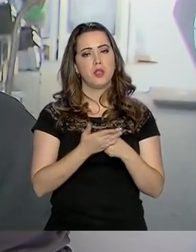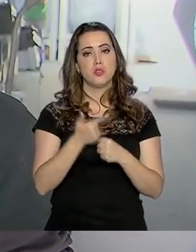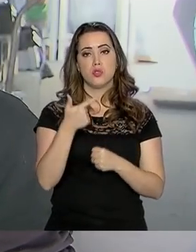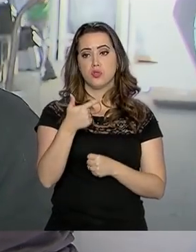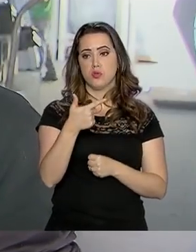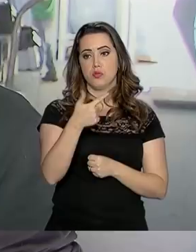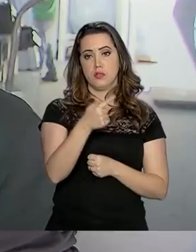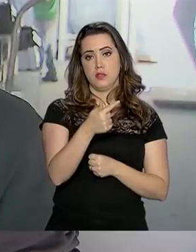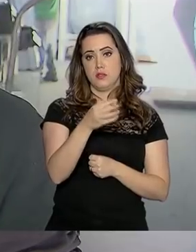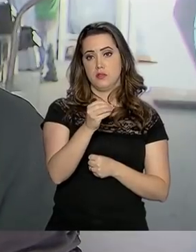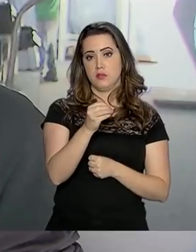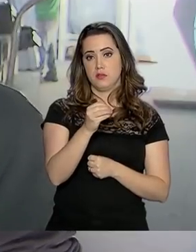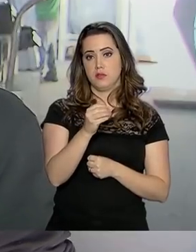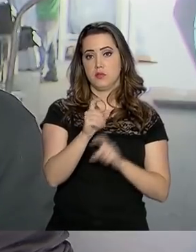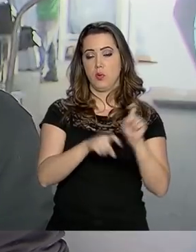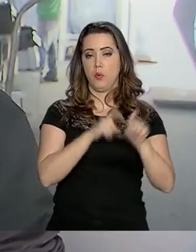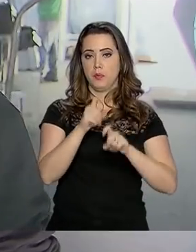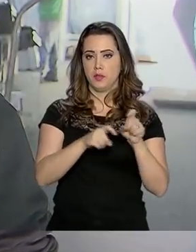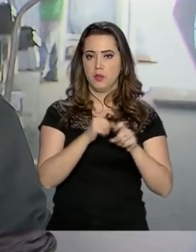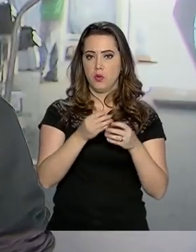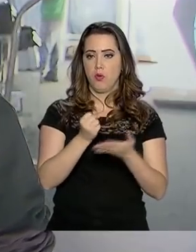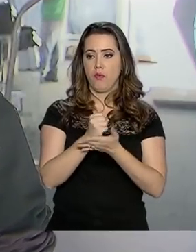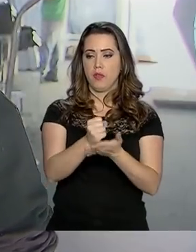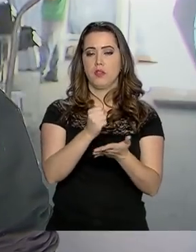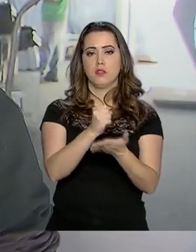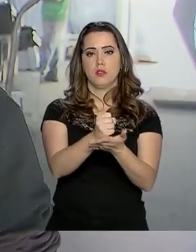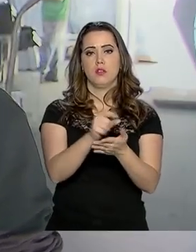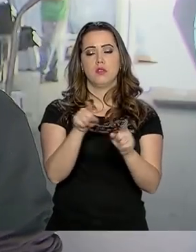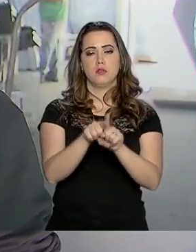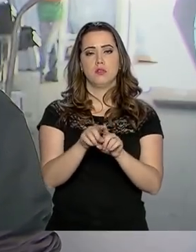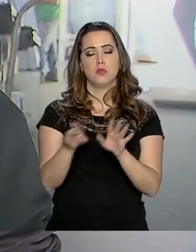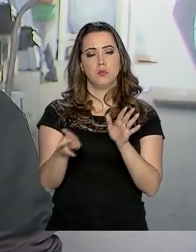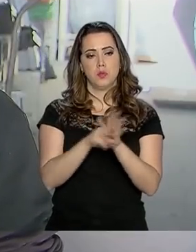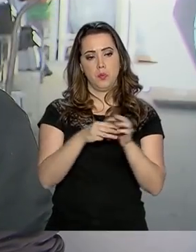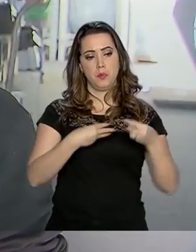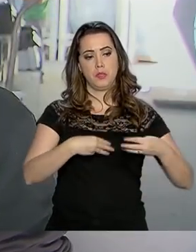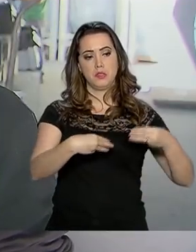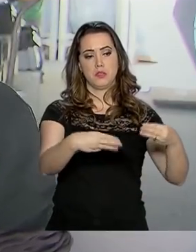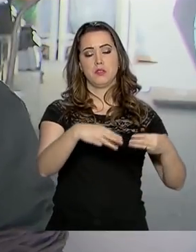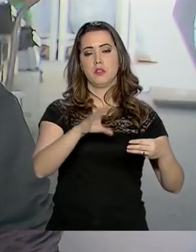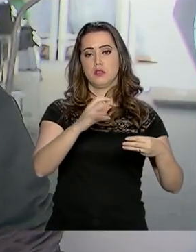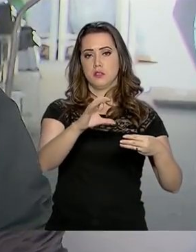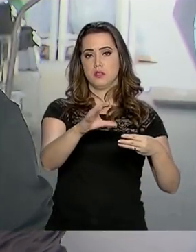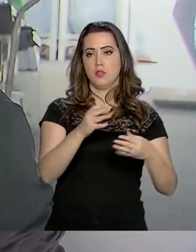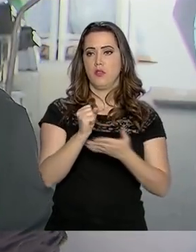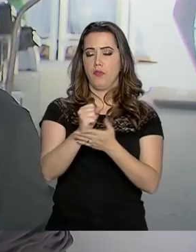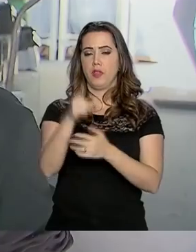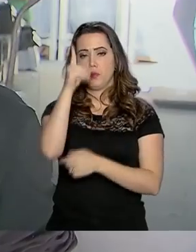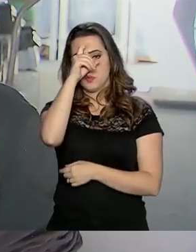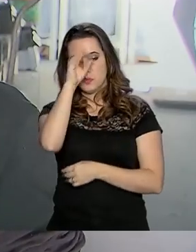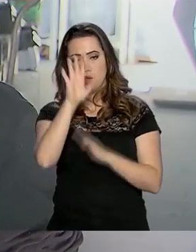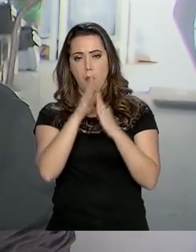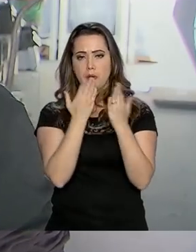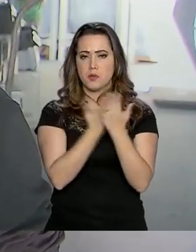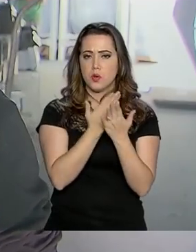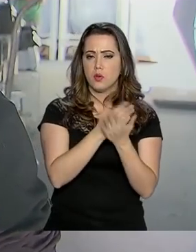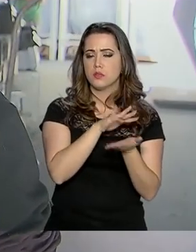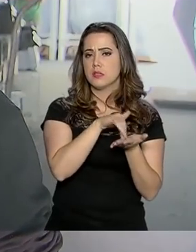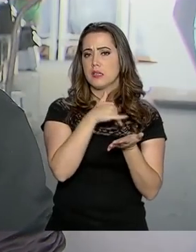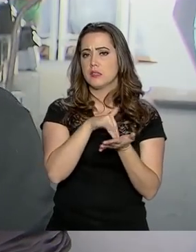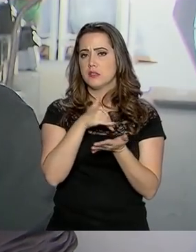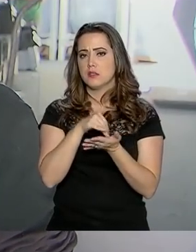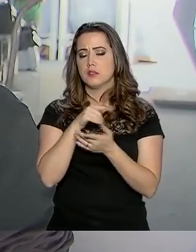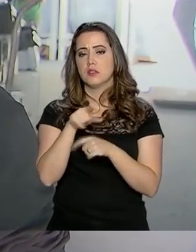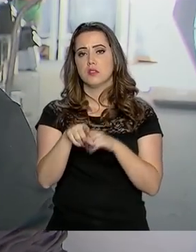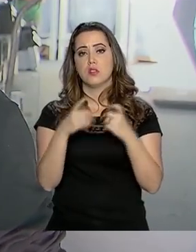computadores doados conforme priorização do Ministério da Ciência e Tecnologia para hospitais, para escolas, para secretarias,